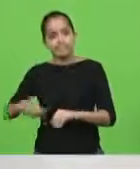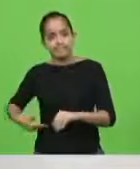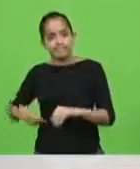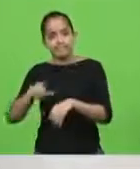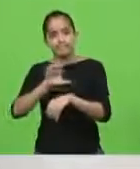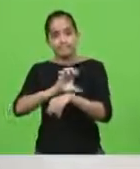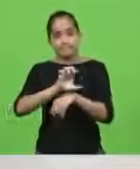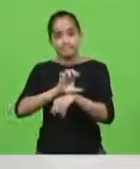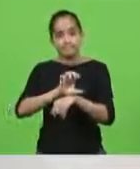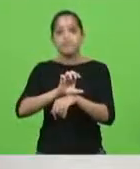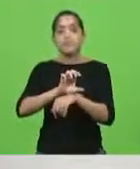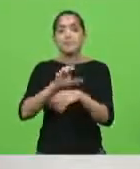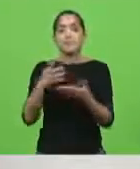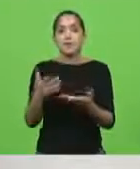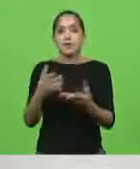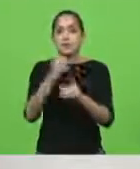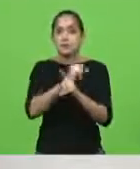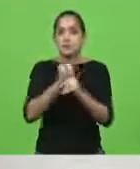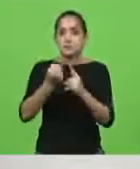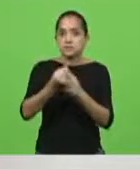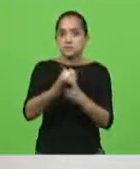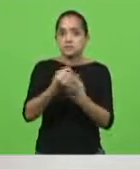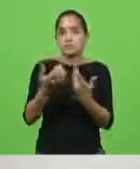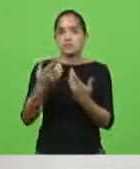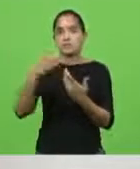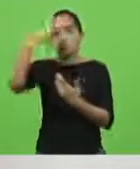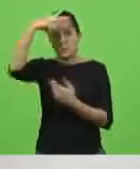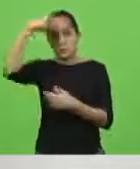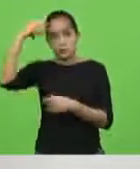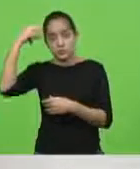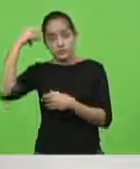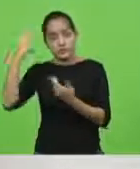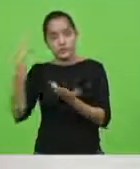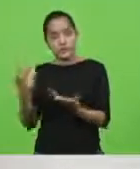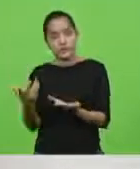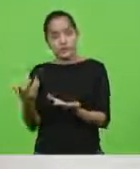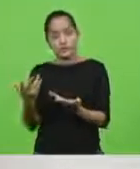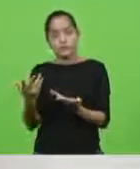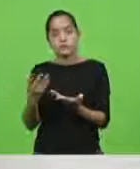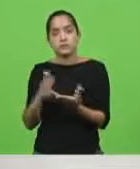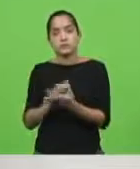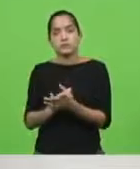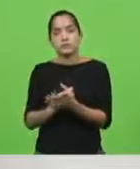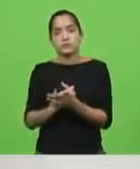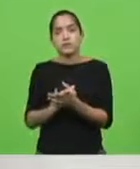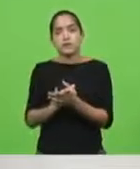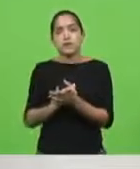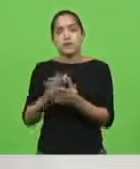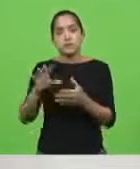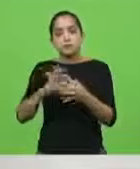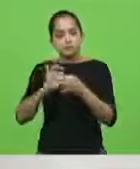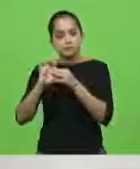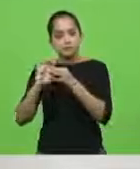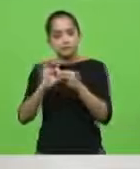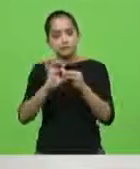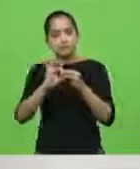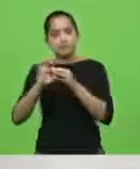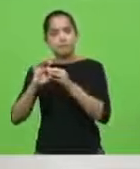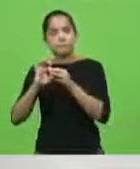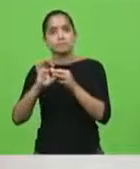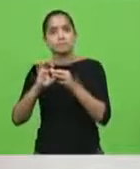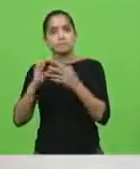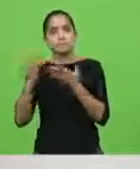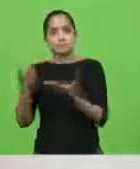com a sociedade civil, com os prefeitos, tomar como tarefa conjunta a mitigação